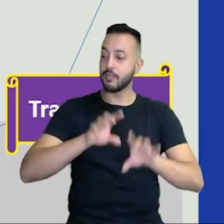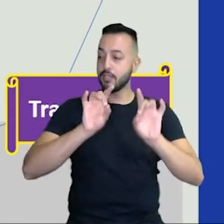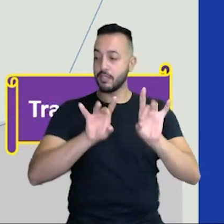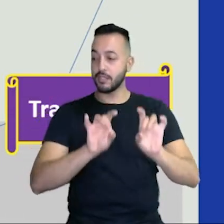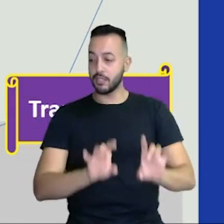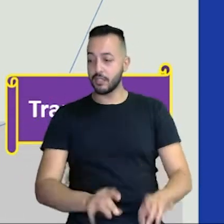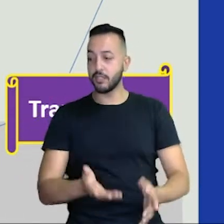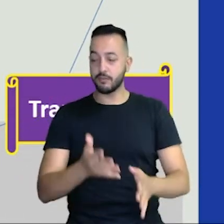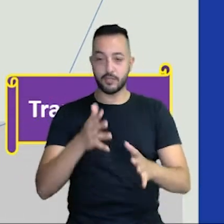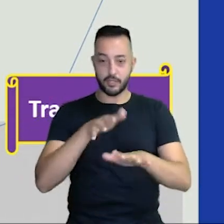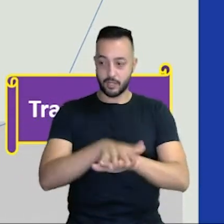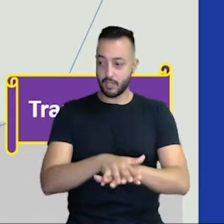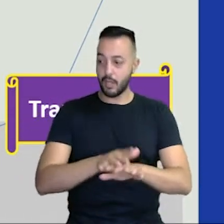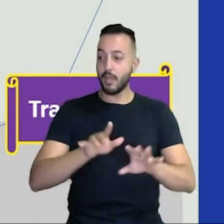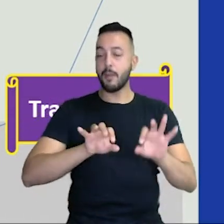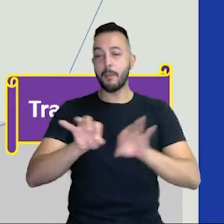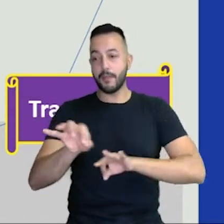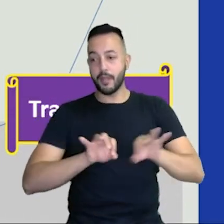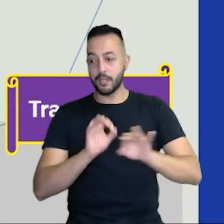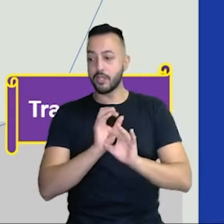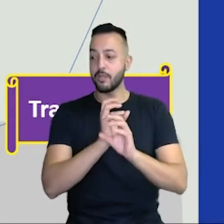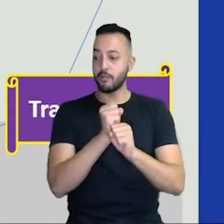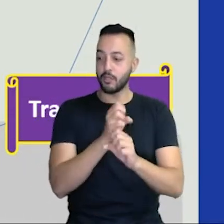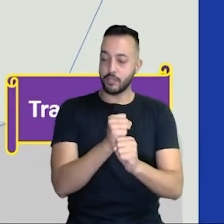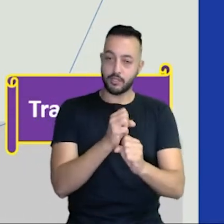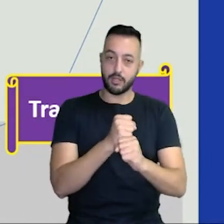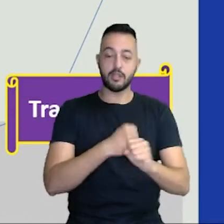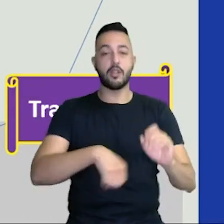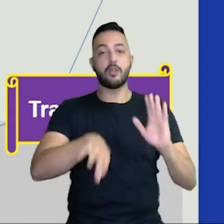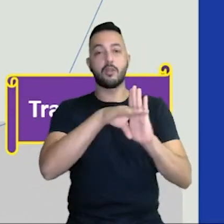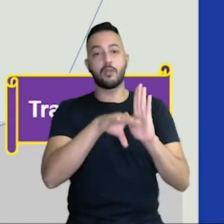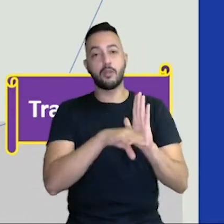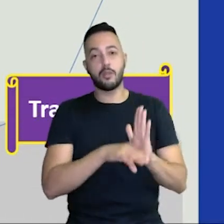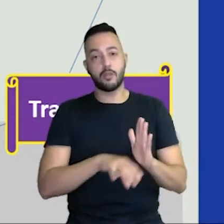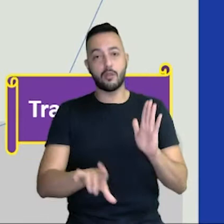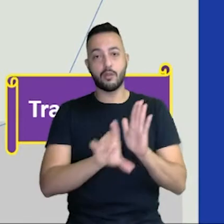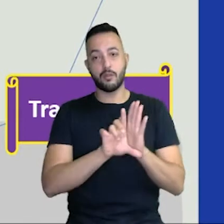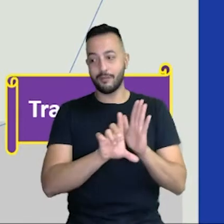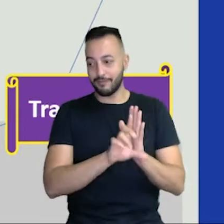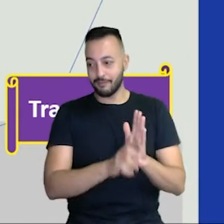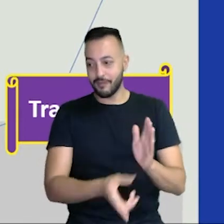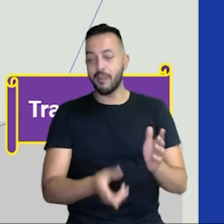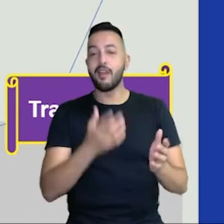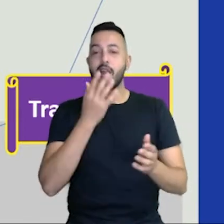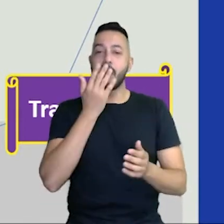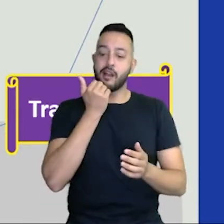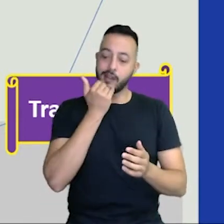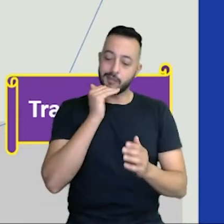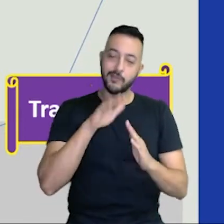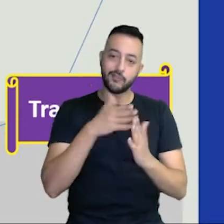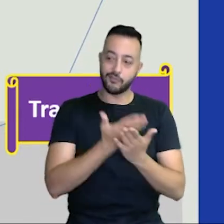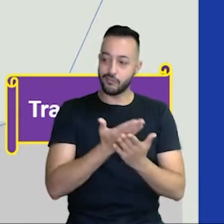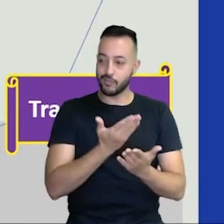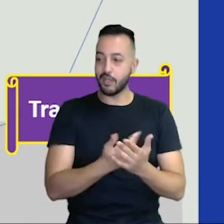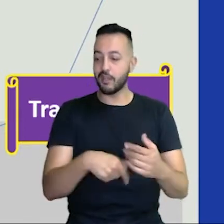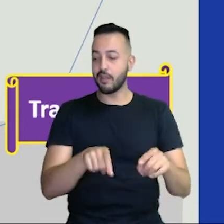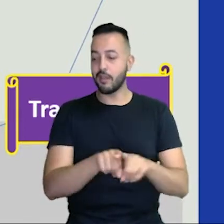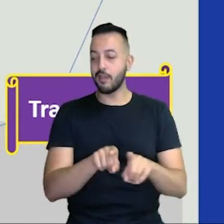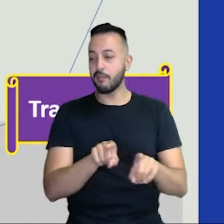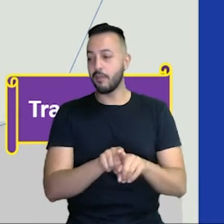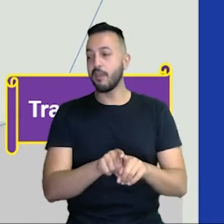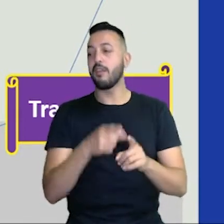e inclusão, planejamento e orçamento, normatização, alimentação escolar, formação